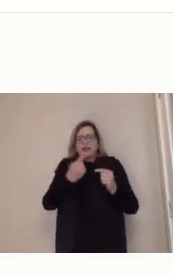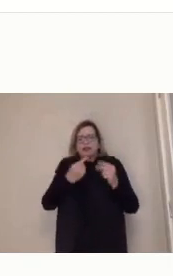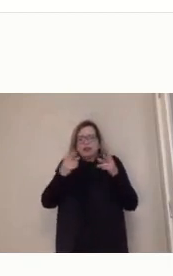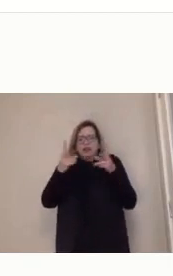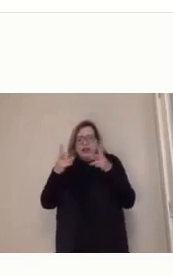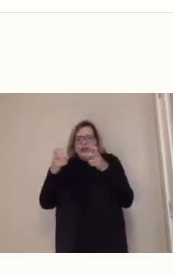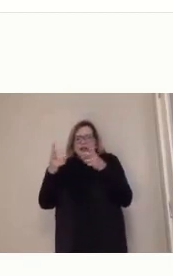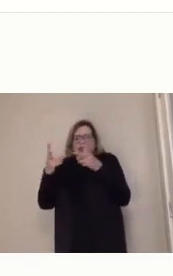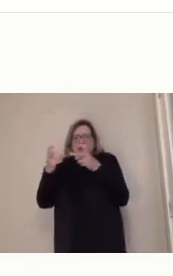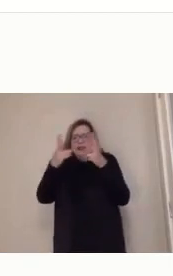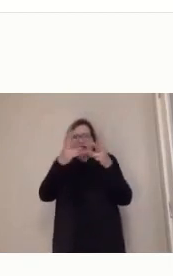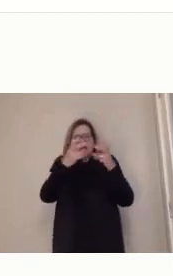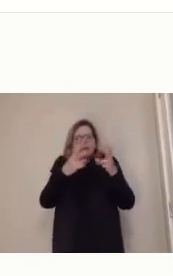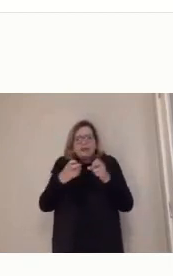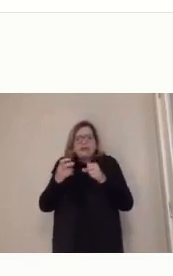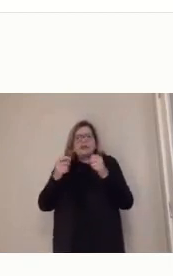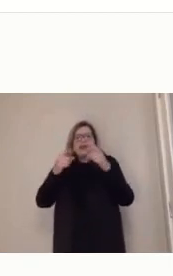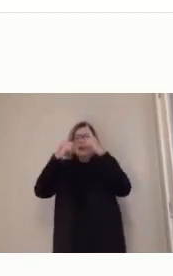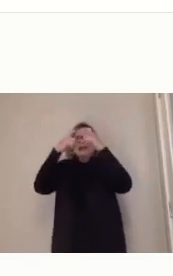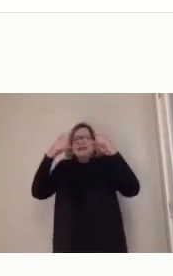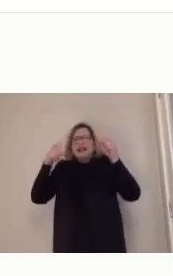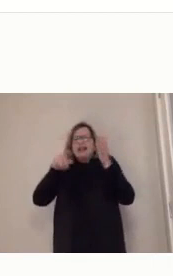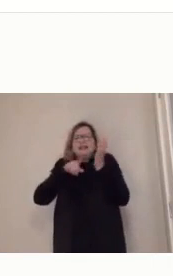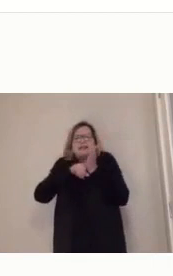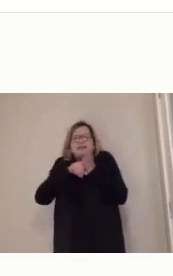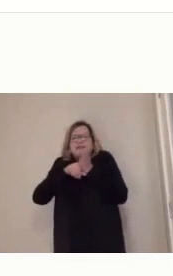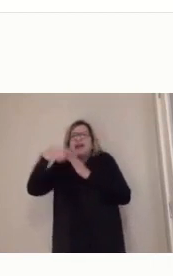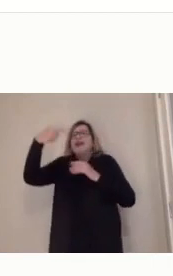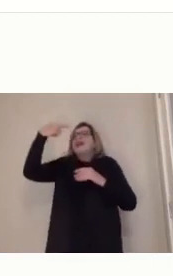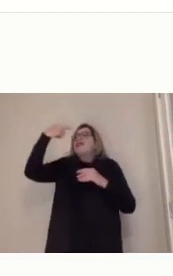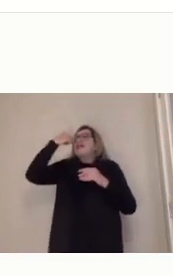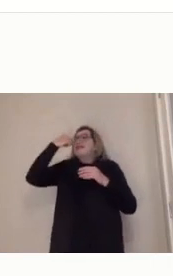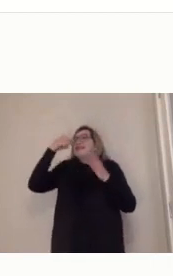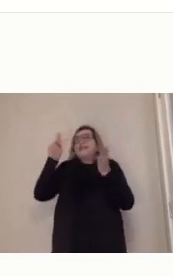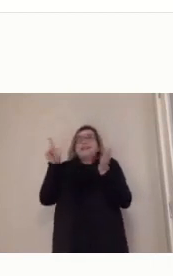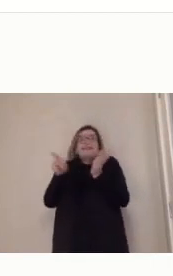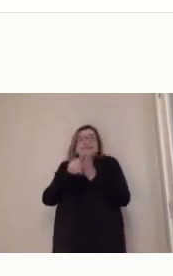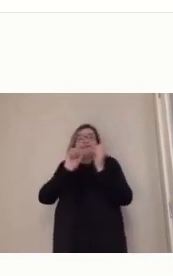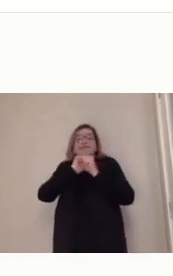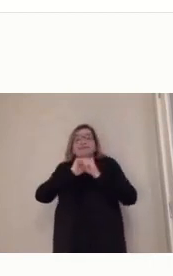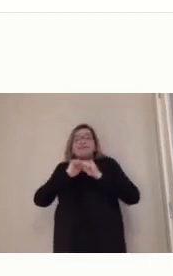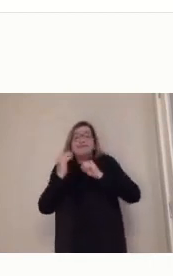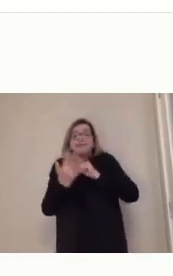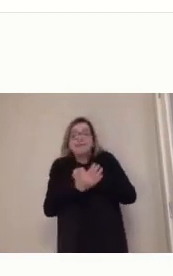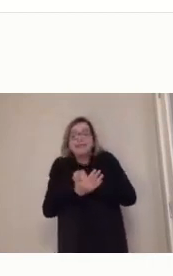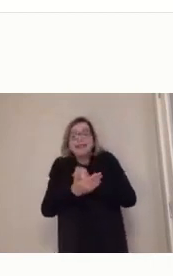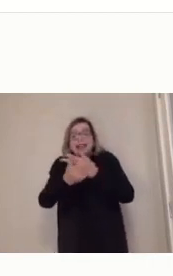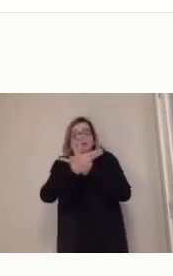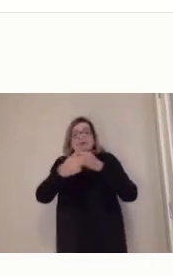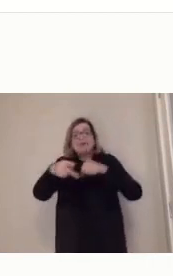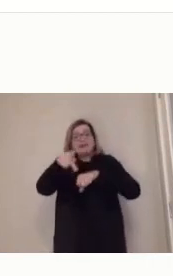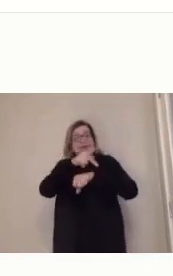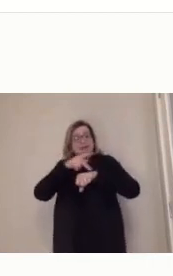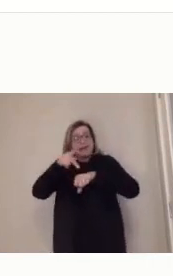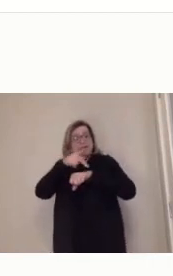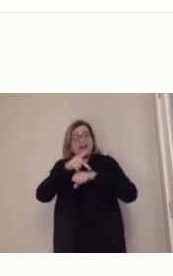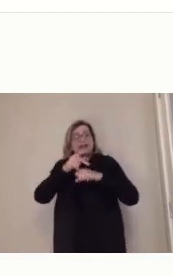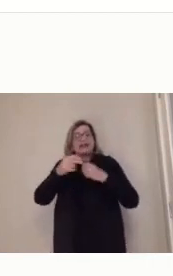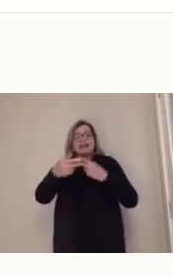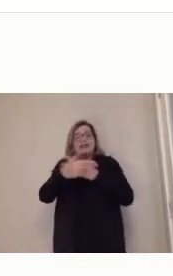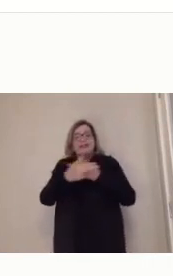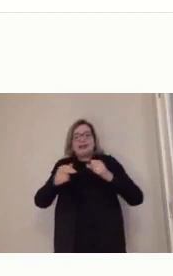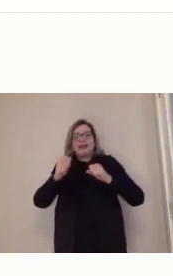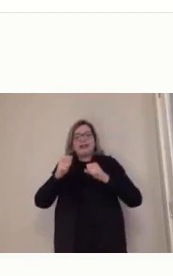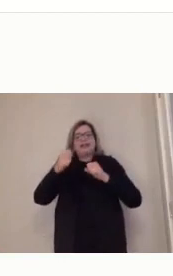ciência está em alta nesse momento, vários, vários países e várias universidades, centros de pesquisa procurando por